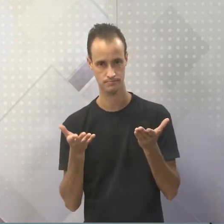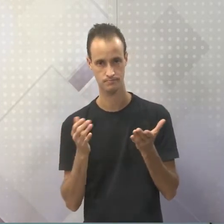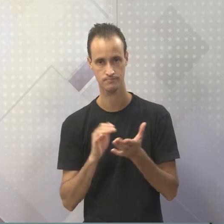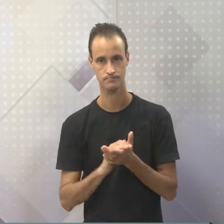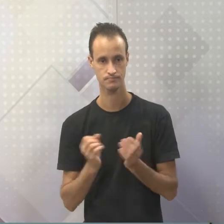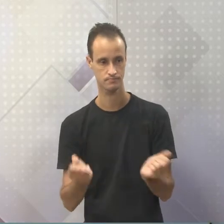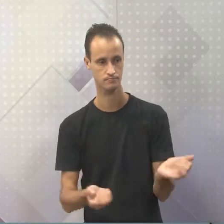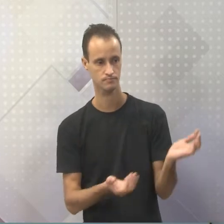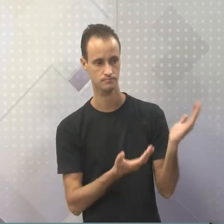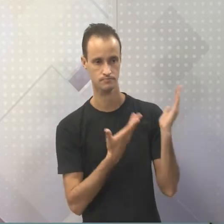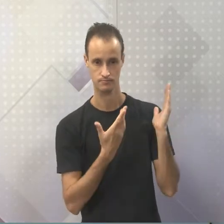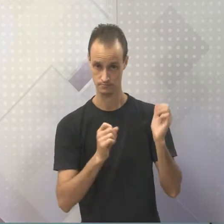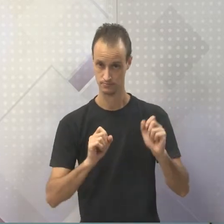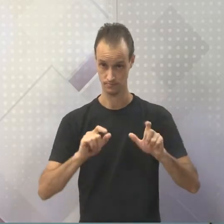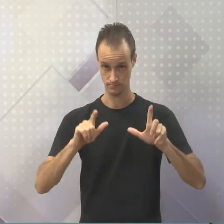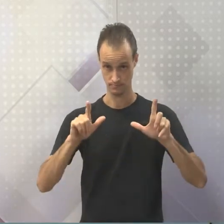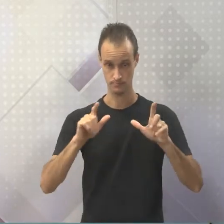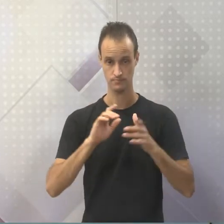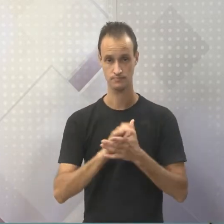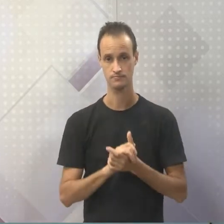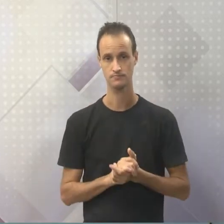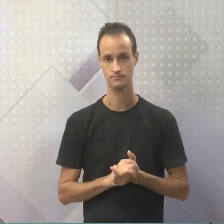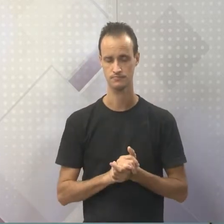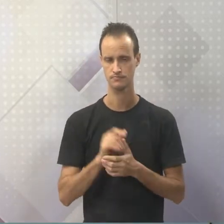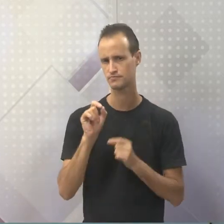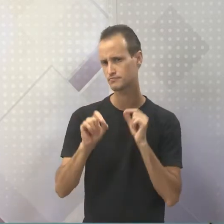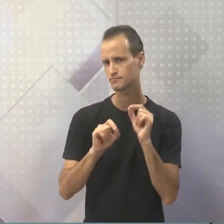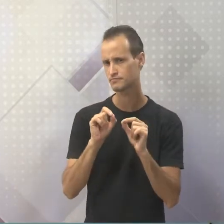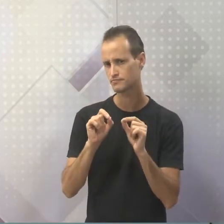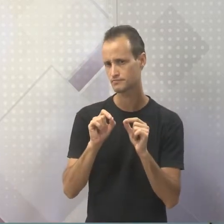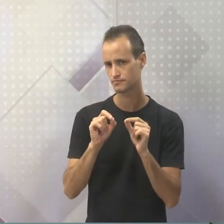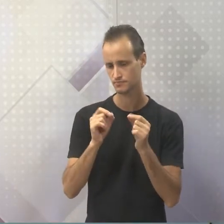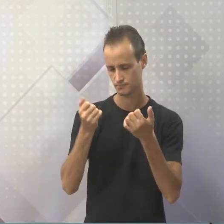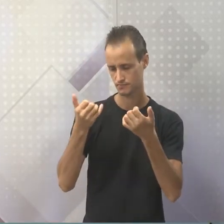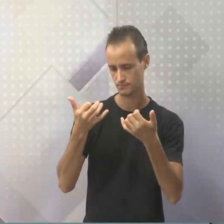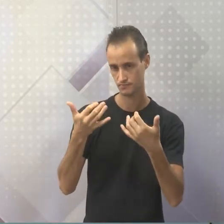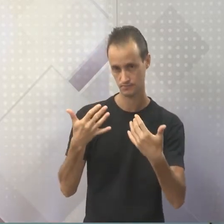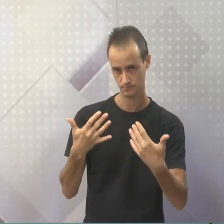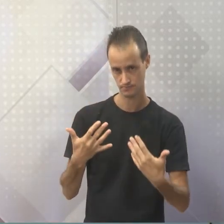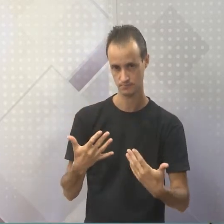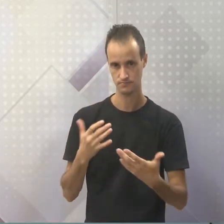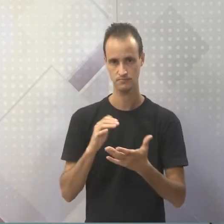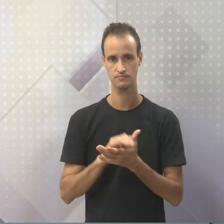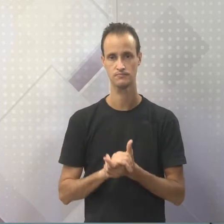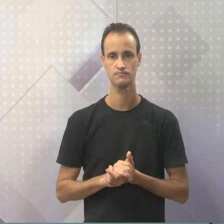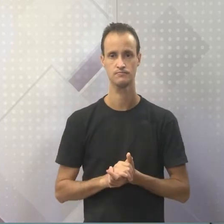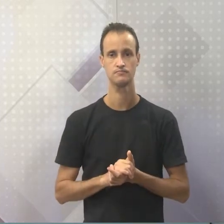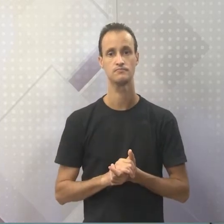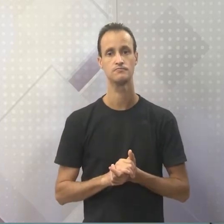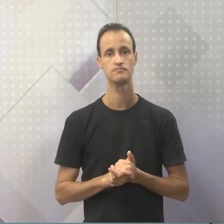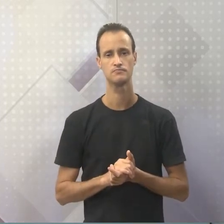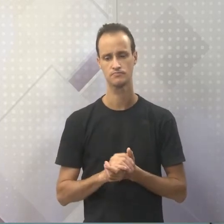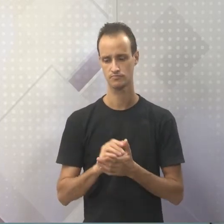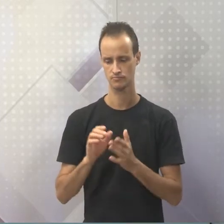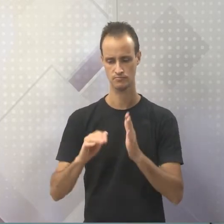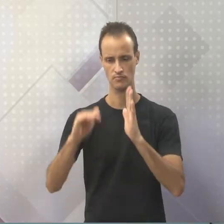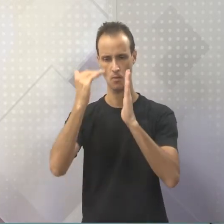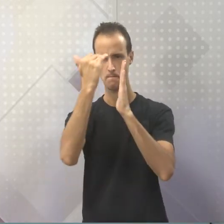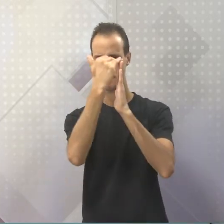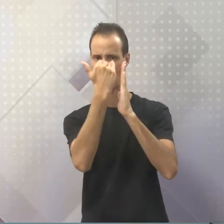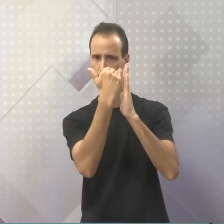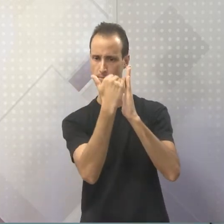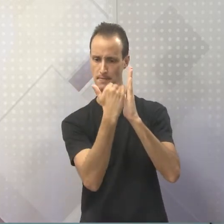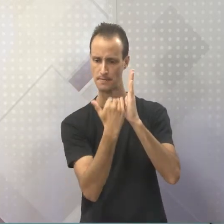próximo slide e nesse próximo slide, olha só o que acontece. Antes de a olhar aqui esse próximo slide, a gente vai ver nomes de alguns deuses